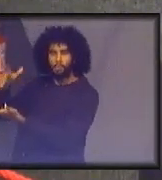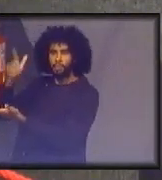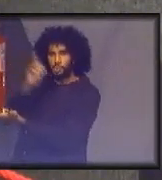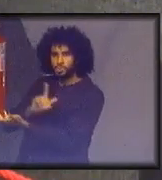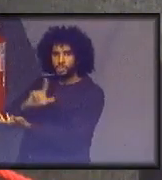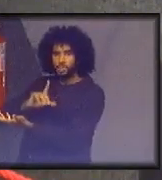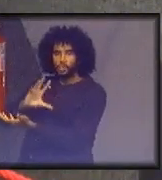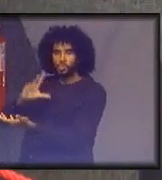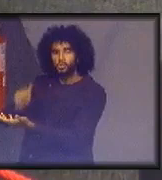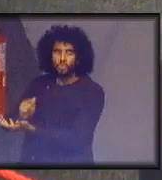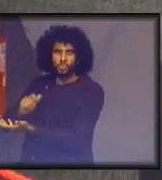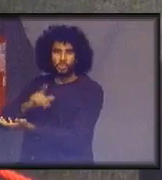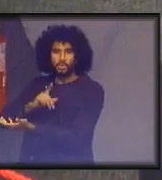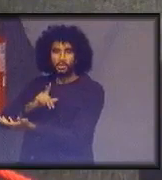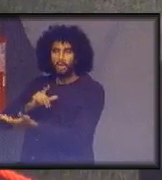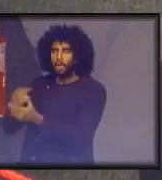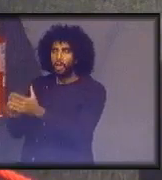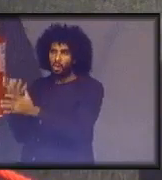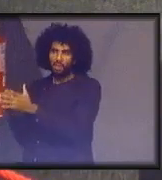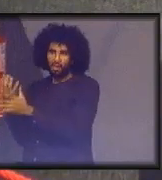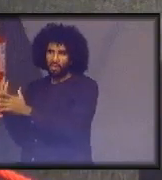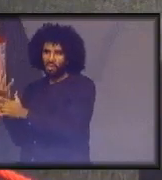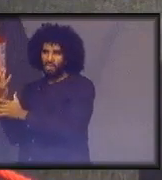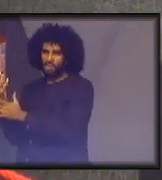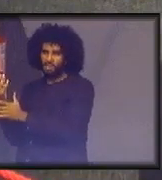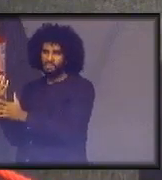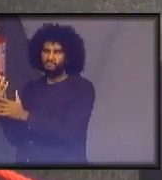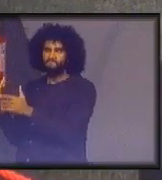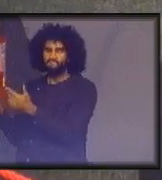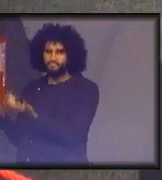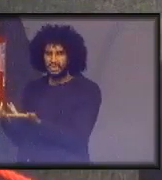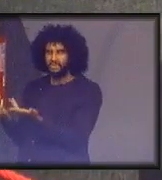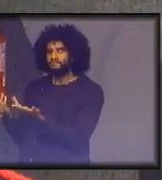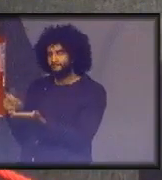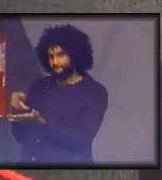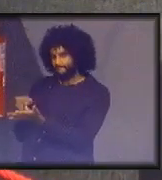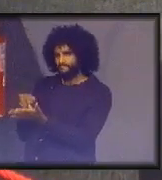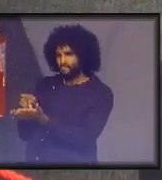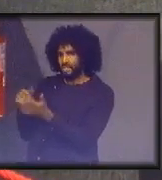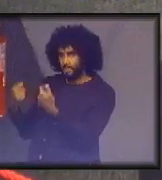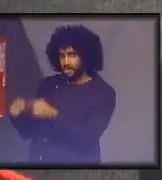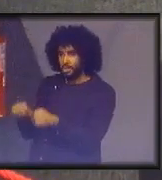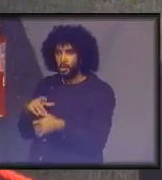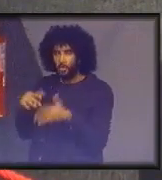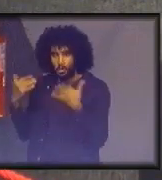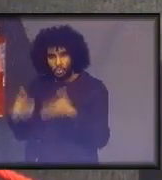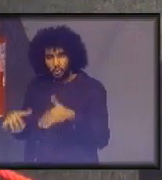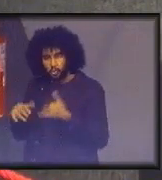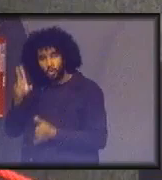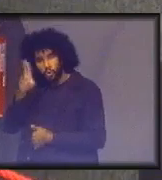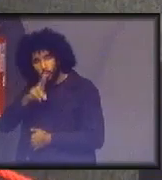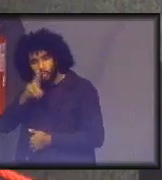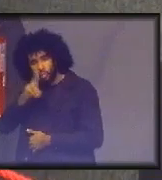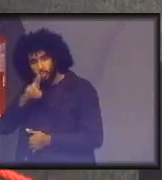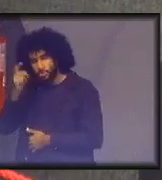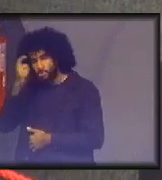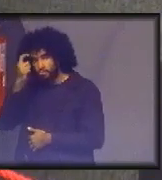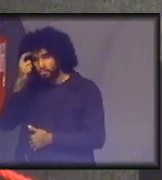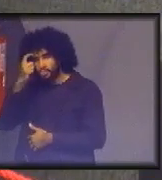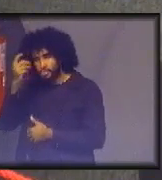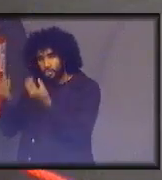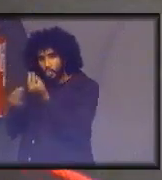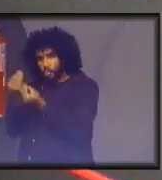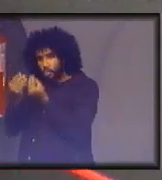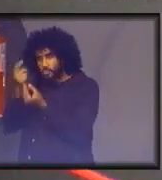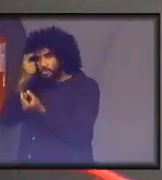tudo que a gente tem produzido hoje. Então, realmente, é necessário, é gritante a necessidade de a gente pensar mais de